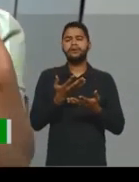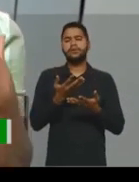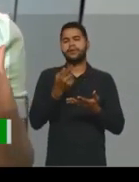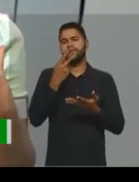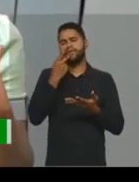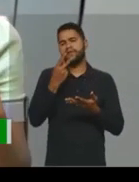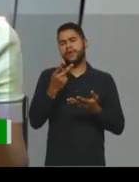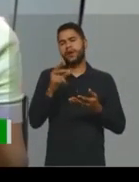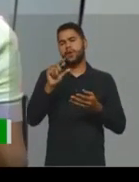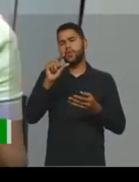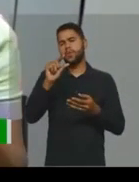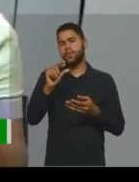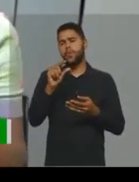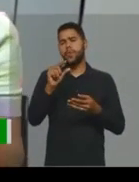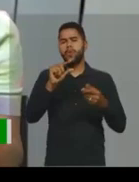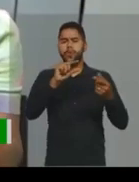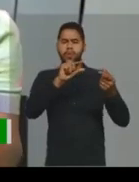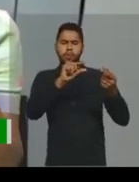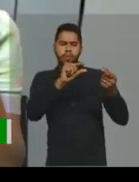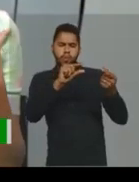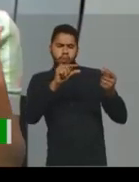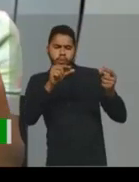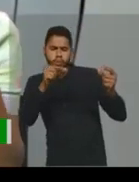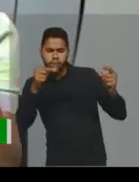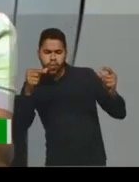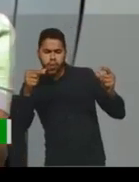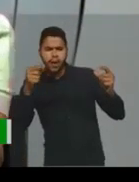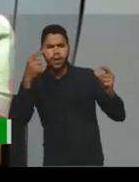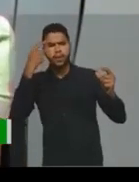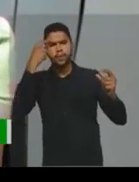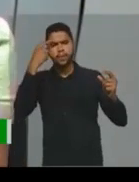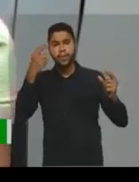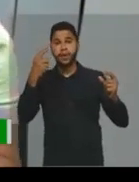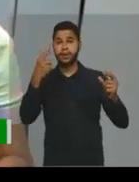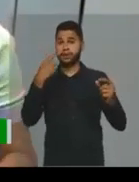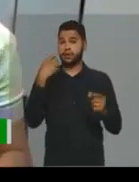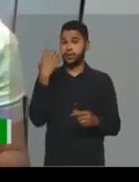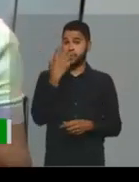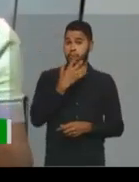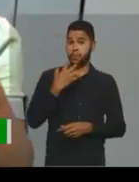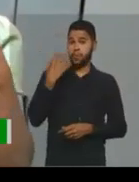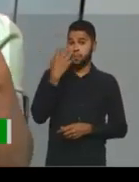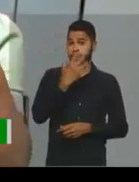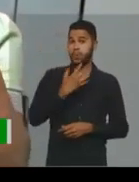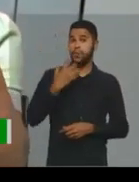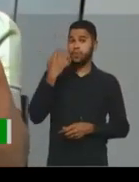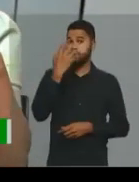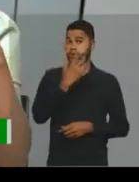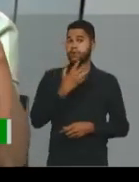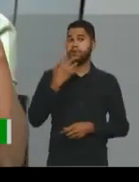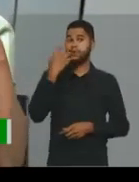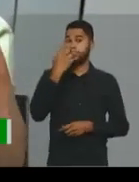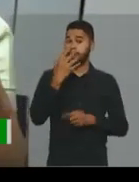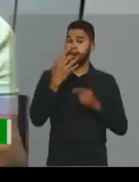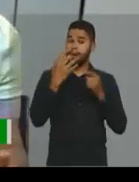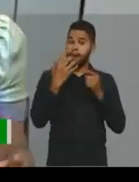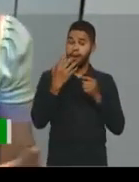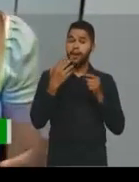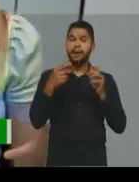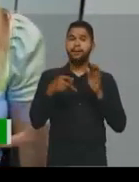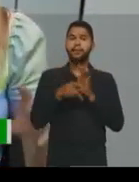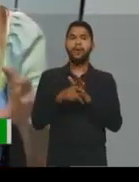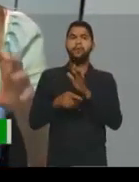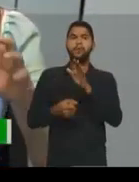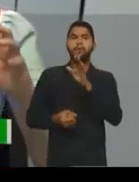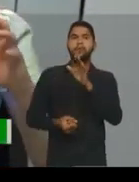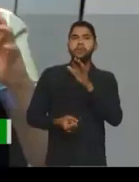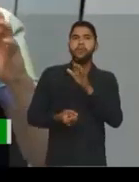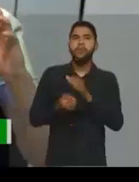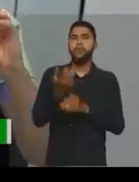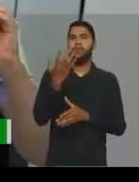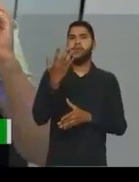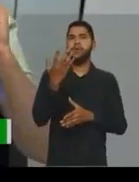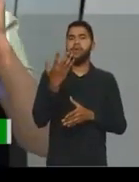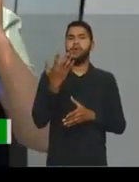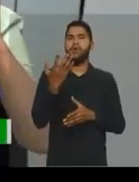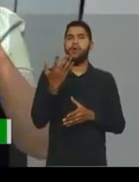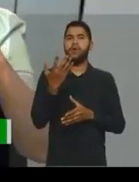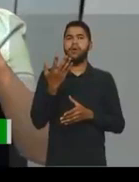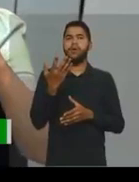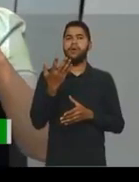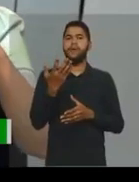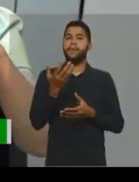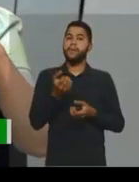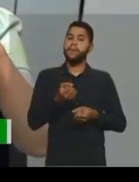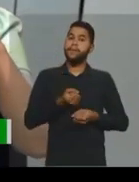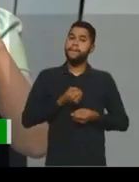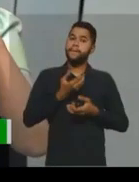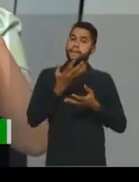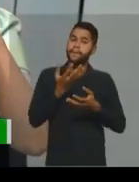vamos falar um pouquinho sobre a estrutura. Vamos pensar na música, né? Então, a música, ela é feita... O